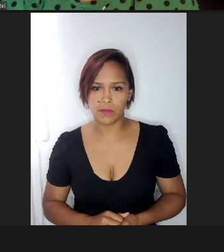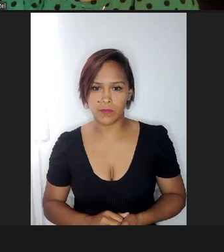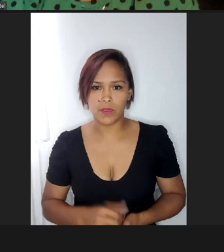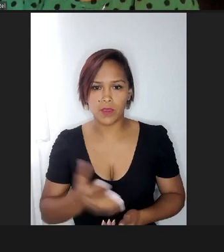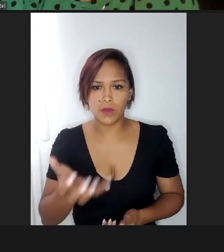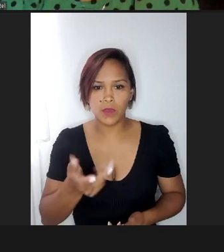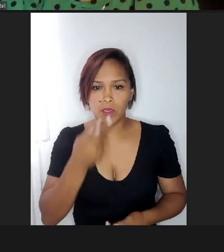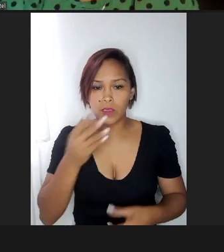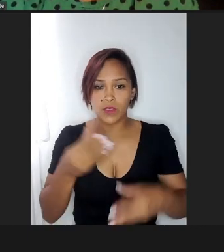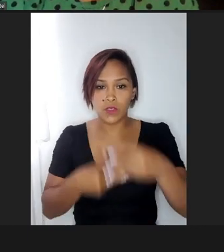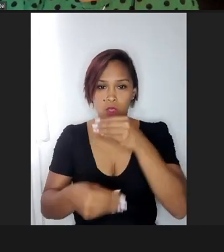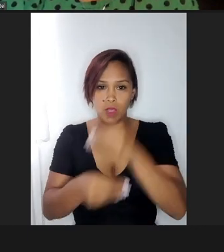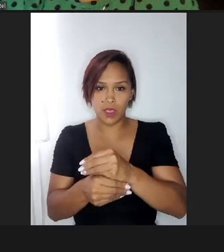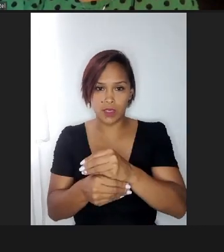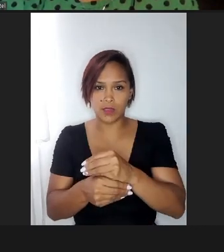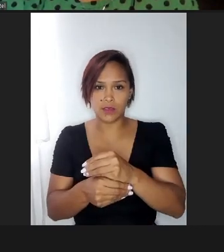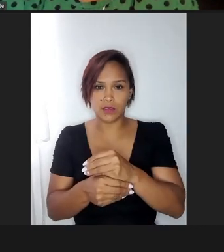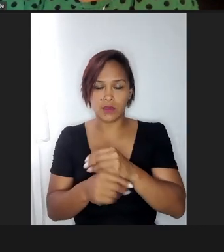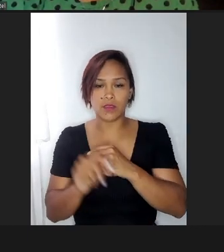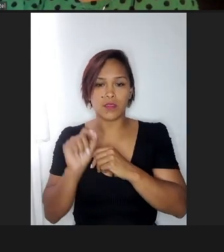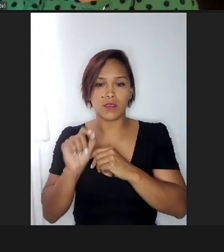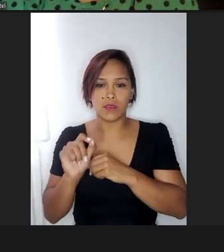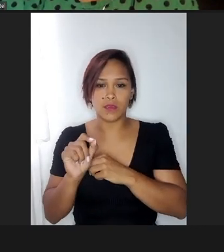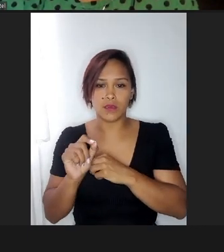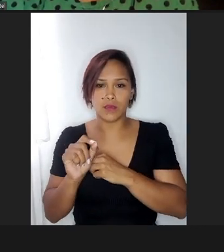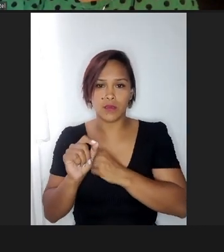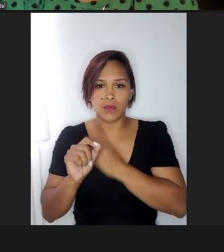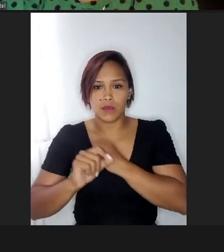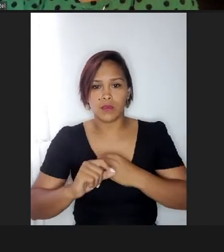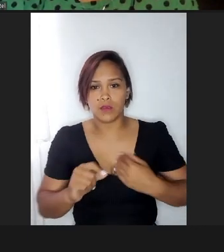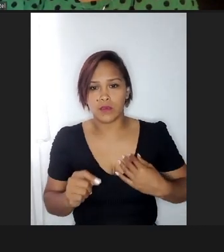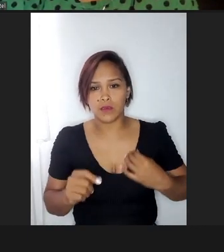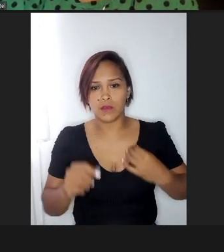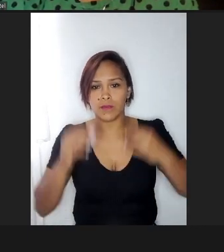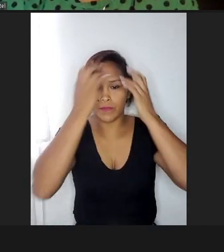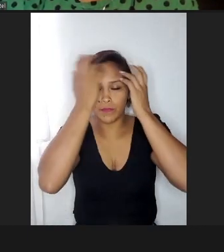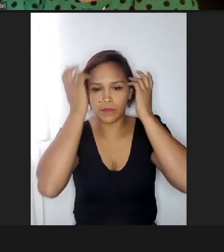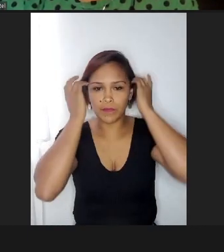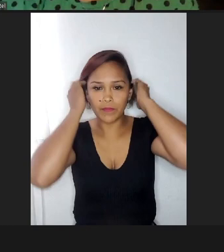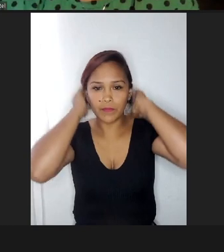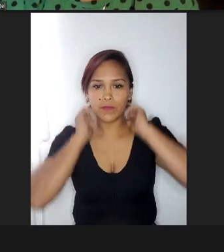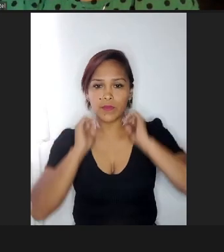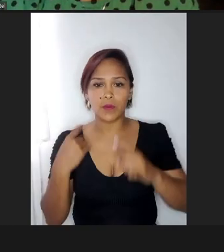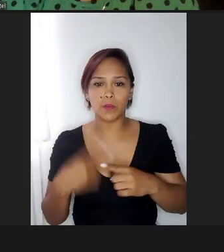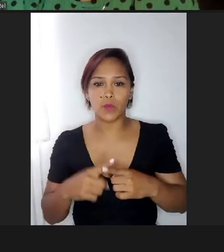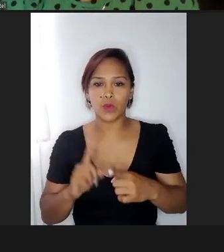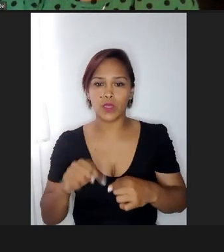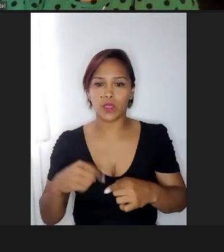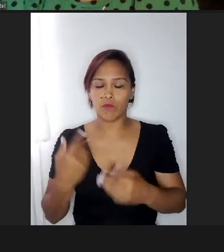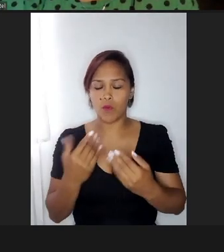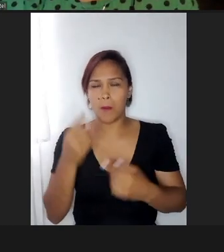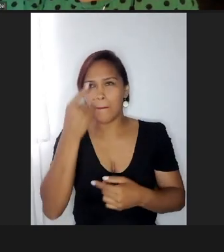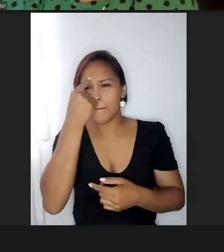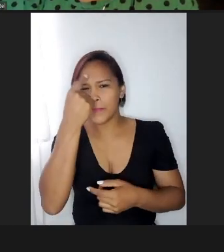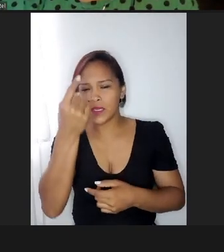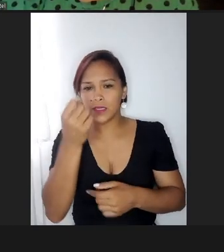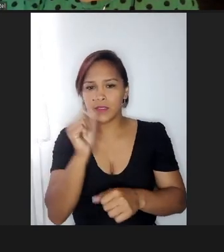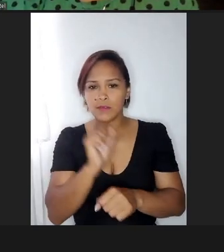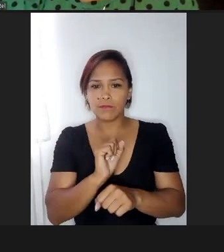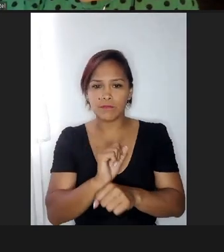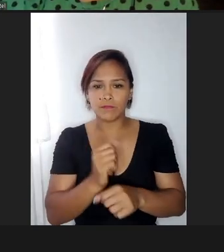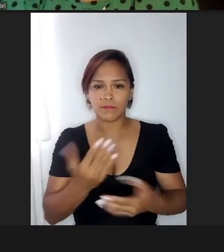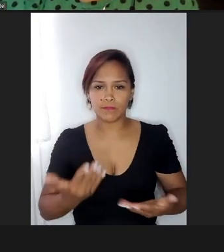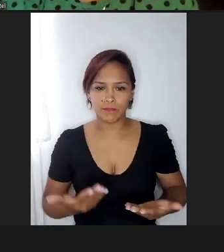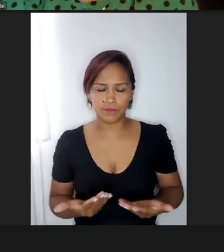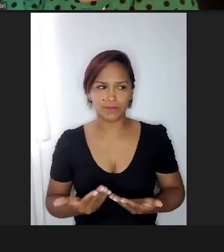acrescentar aqui, sobre, além do, assim, porque se a gente for parar pra pensar, o desfraude,